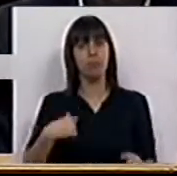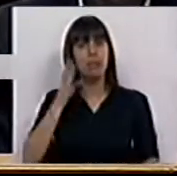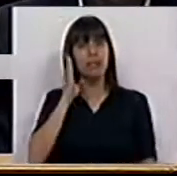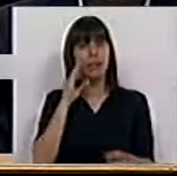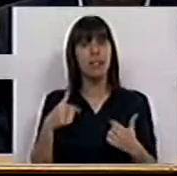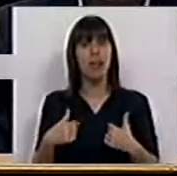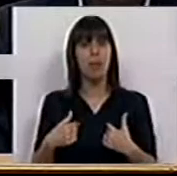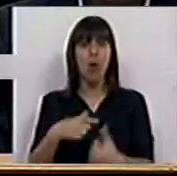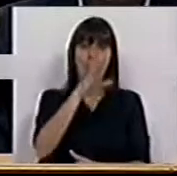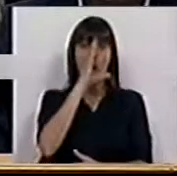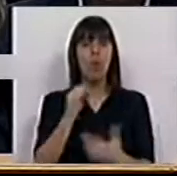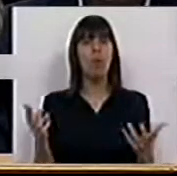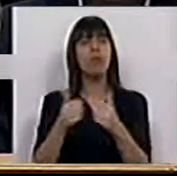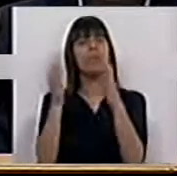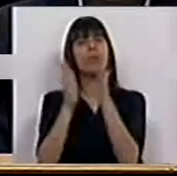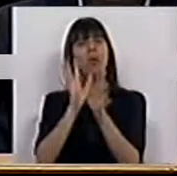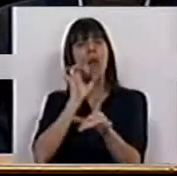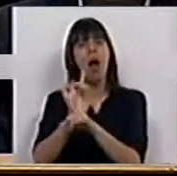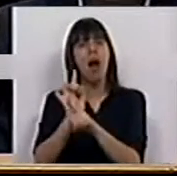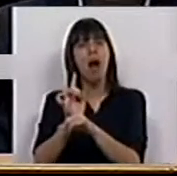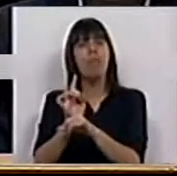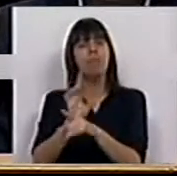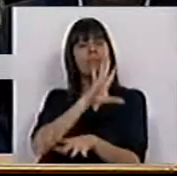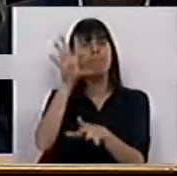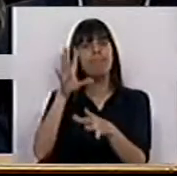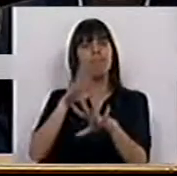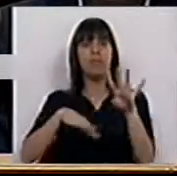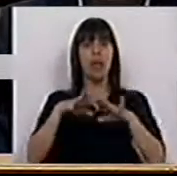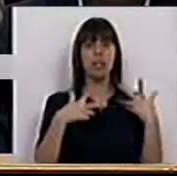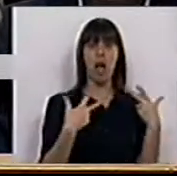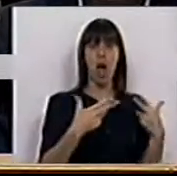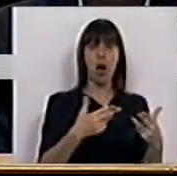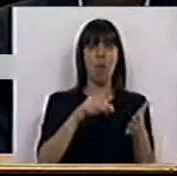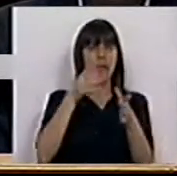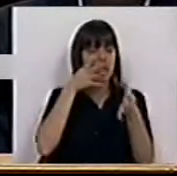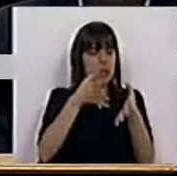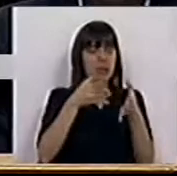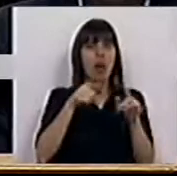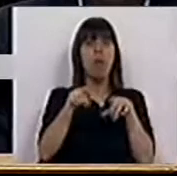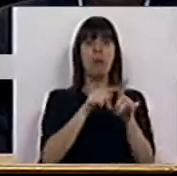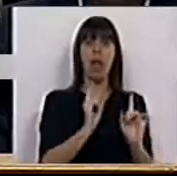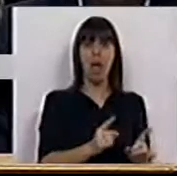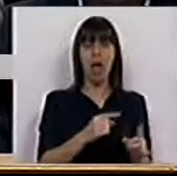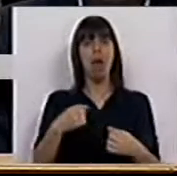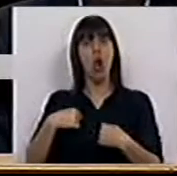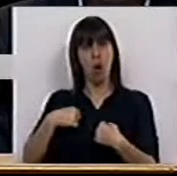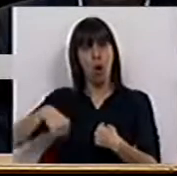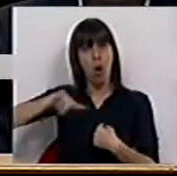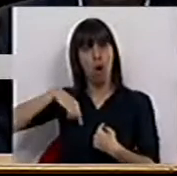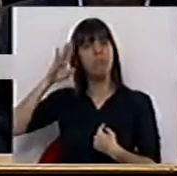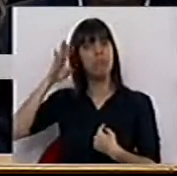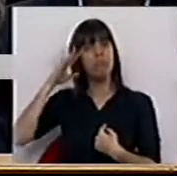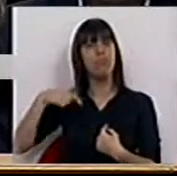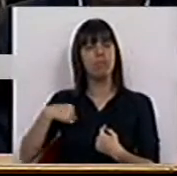sabemos que o Governo e todos aqueles que fazem da austeridade o centro da sua política, nós sabemos